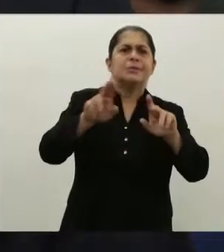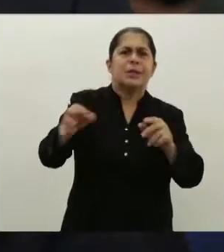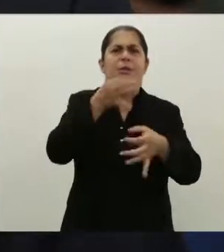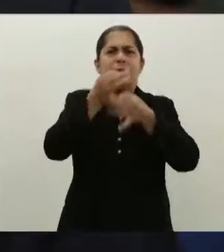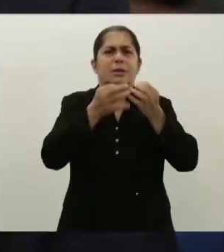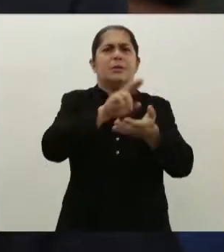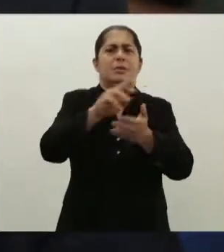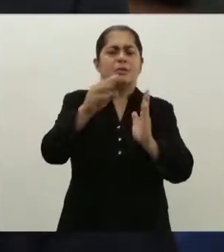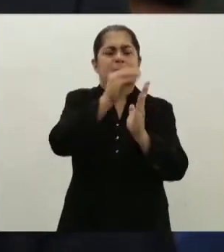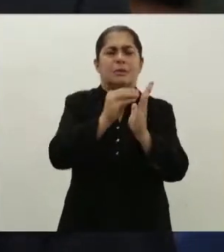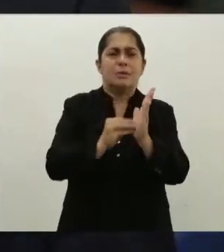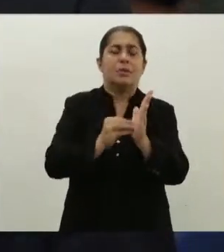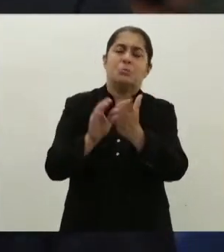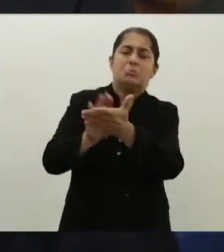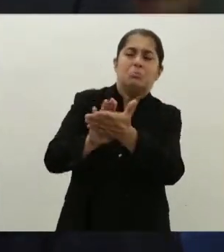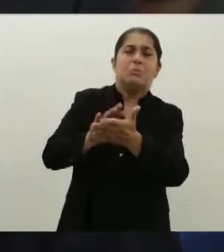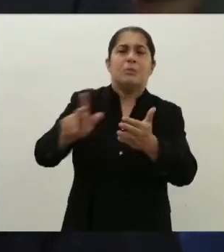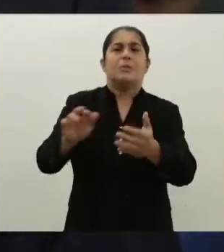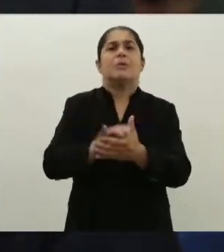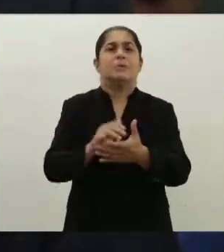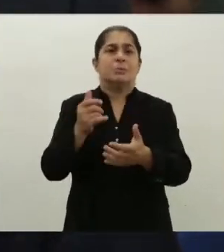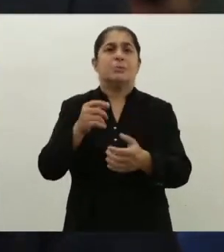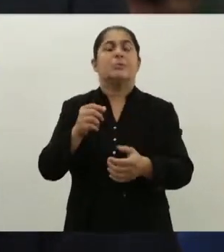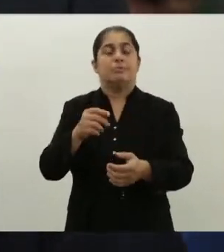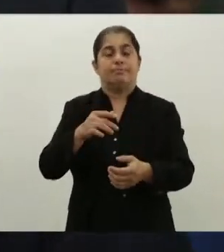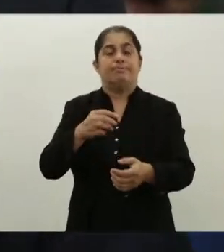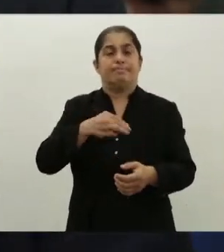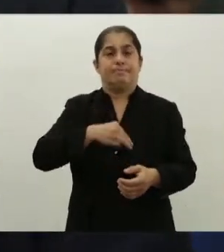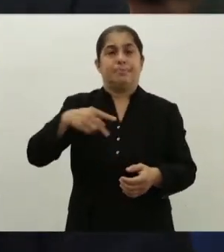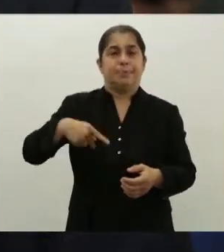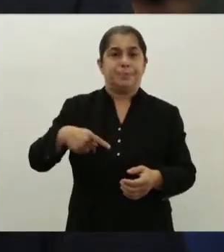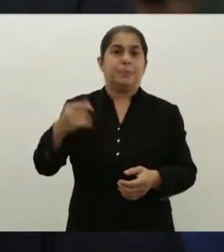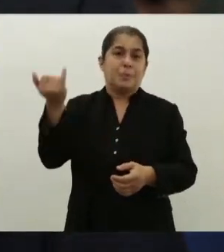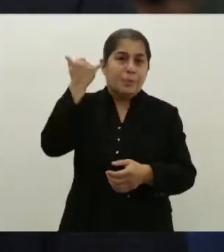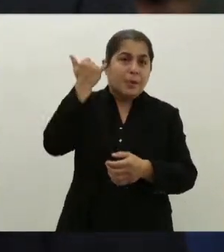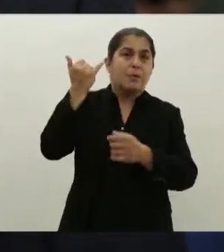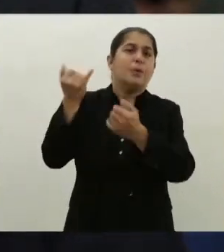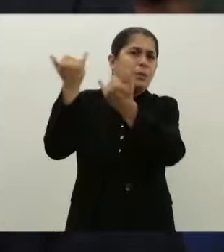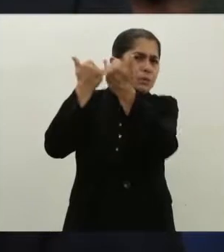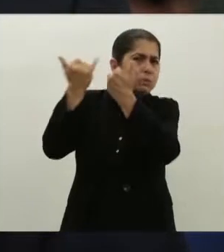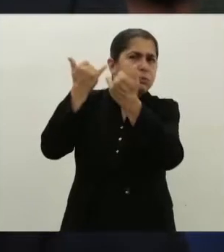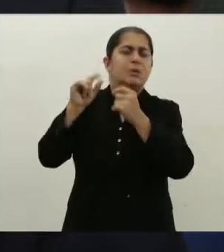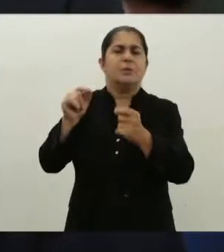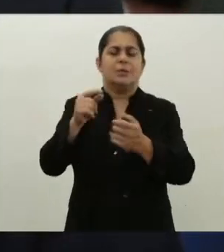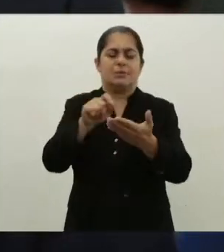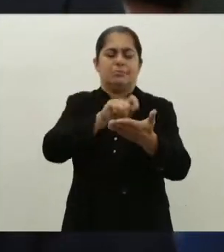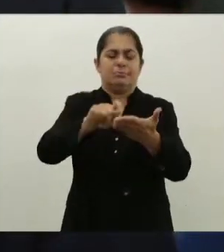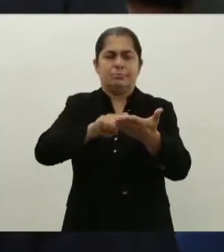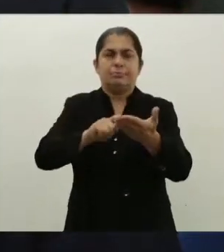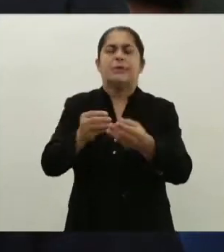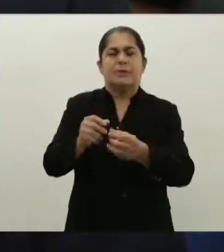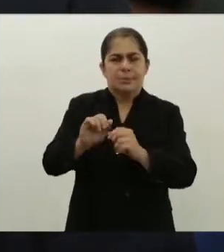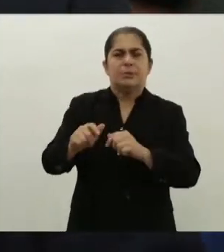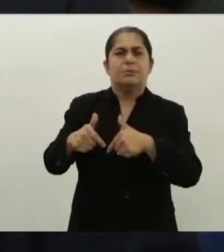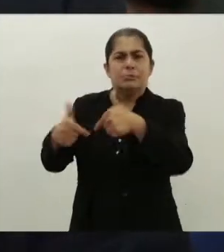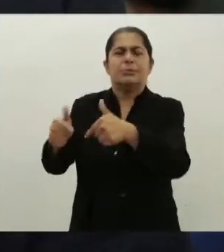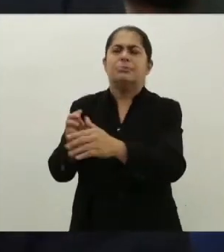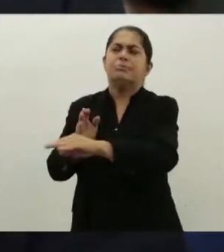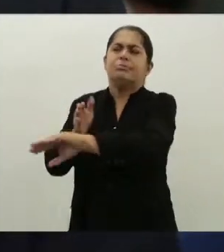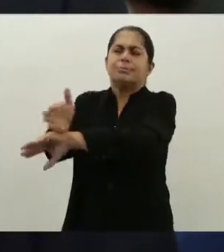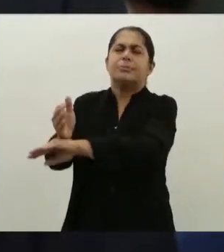sugestão ou mesmo um elogio, o ouvidor tem o dever de passar adiante e